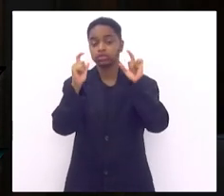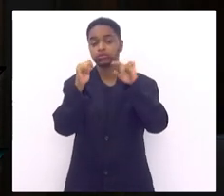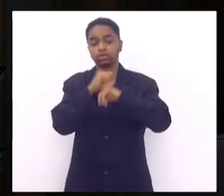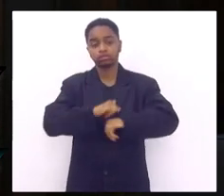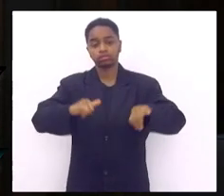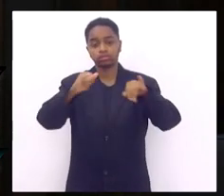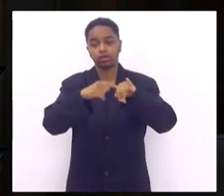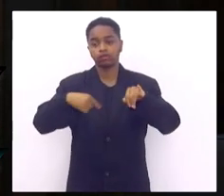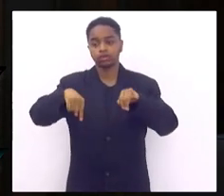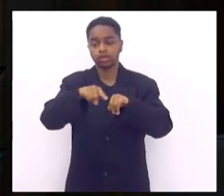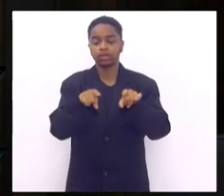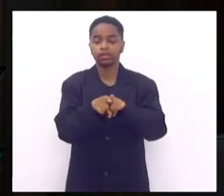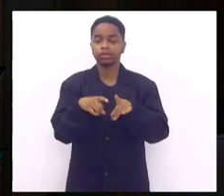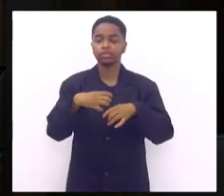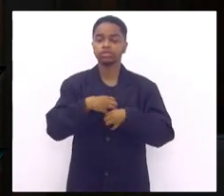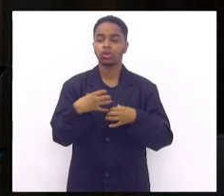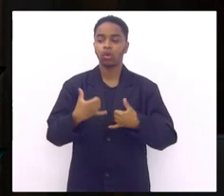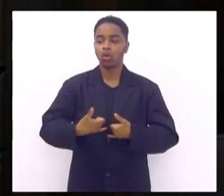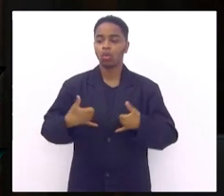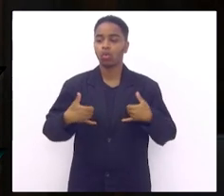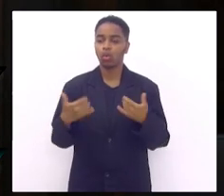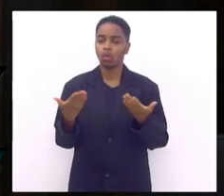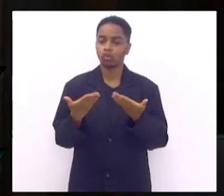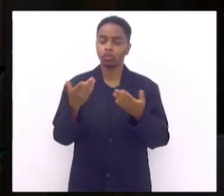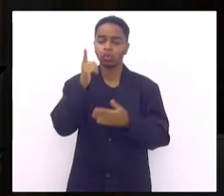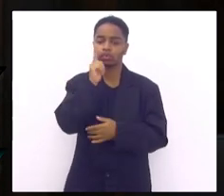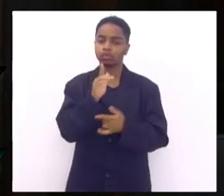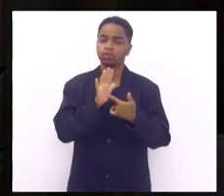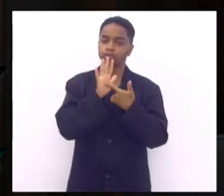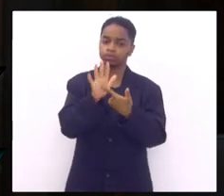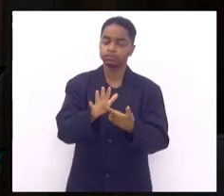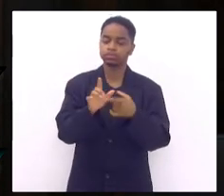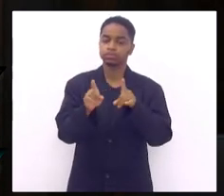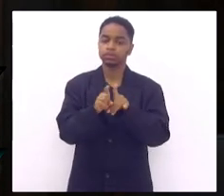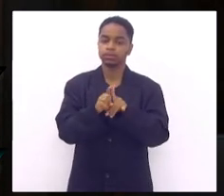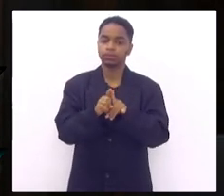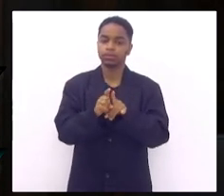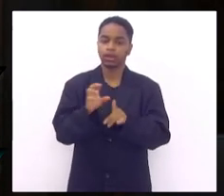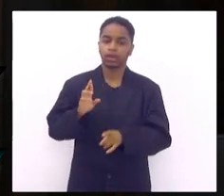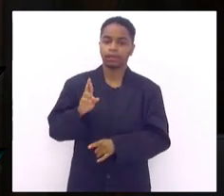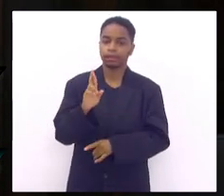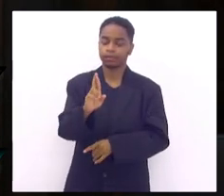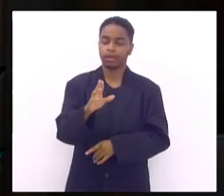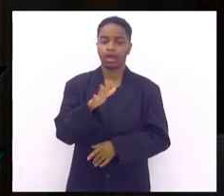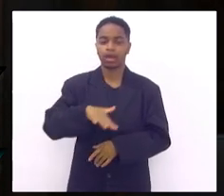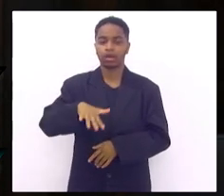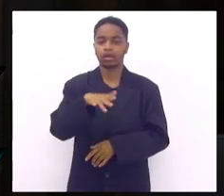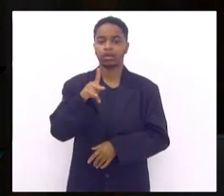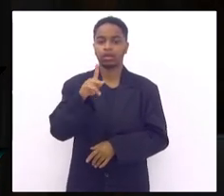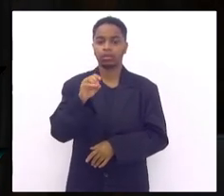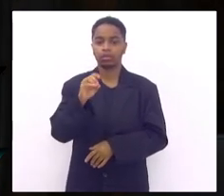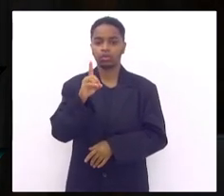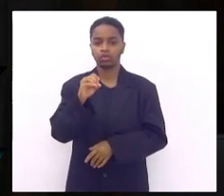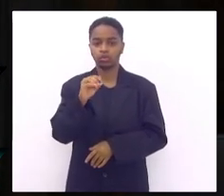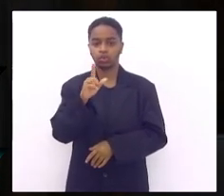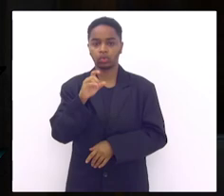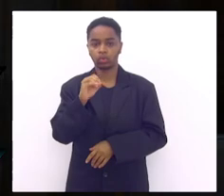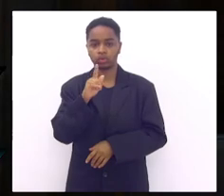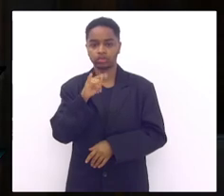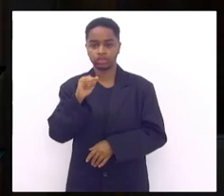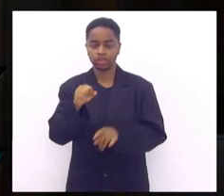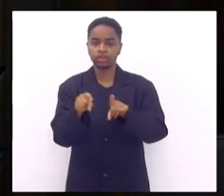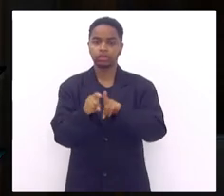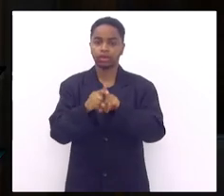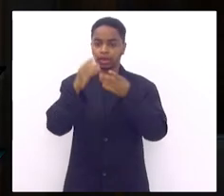que eu fico muito honrado de estar hoje aqui né podendo representar podendo dar voz à podologia e queria também agradecer ao corpo de bombeiros ao